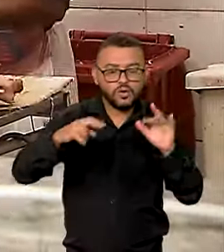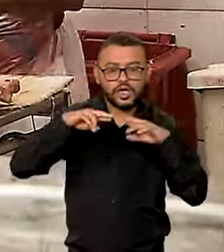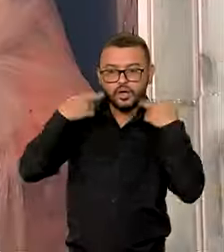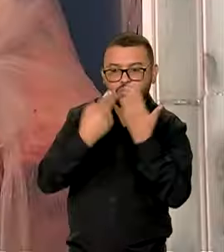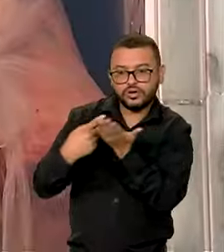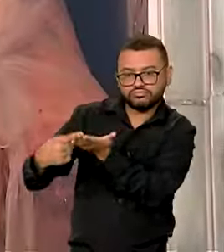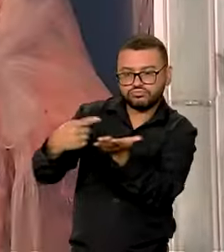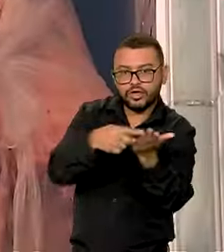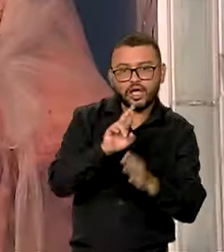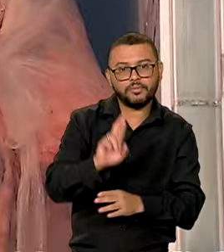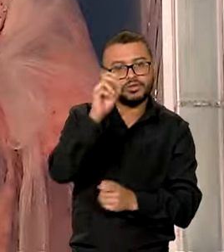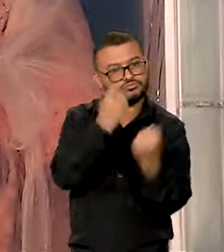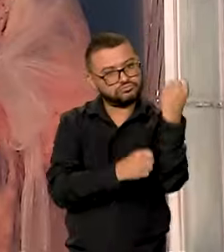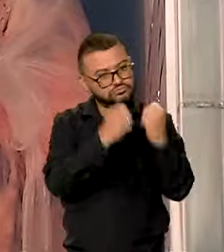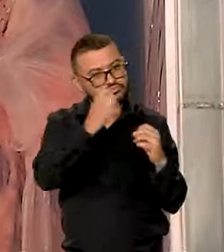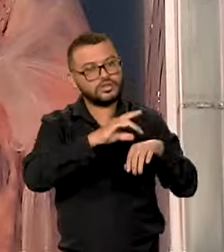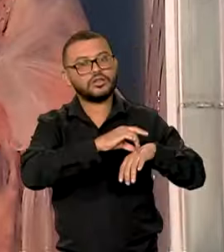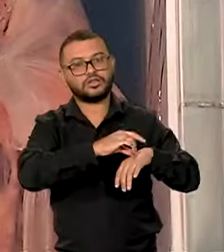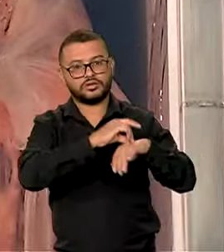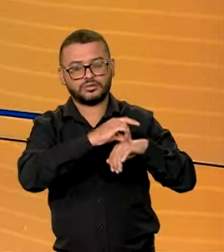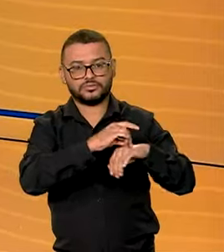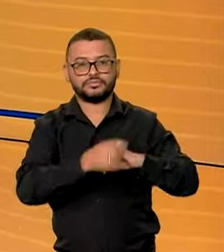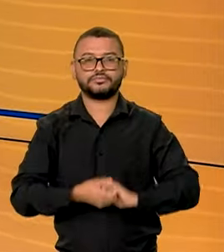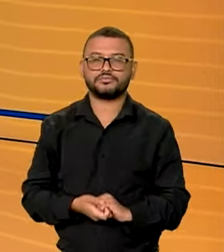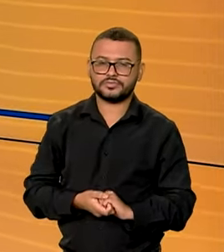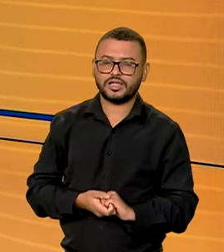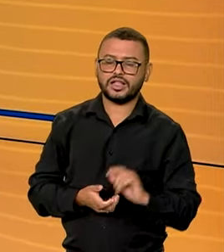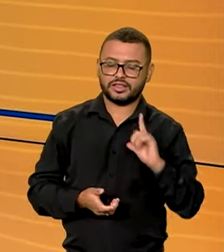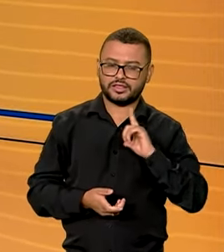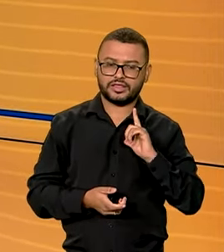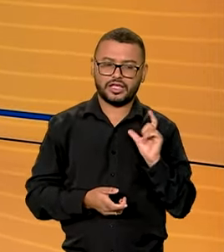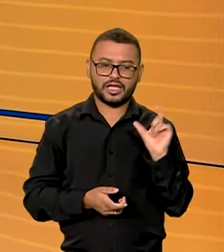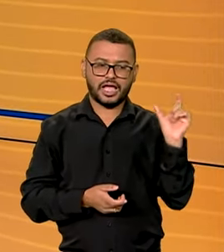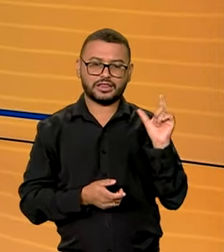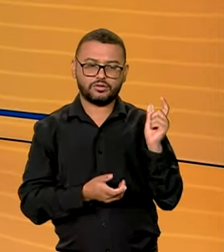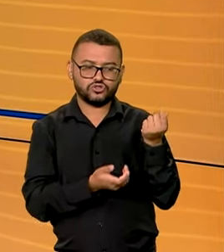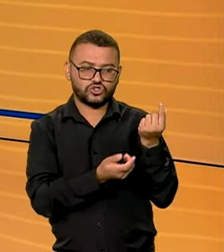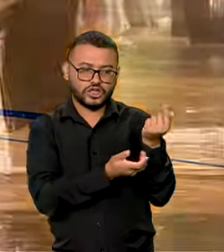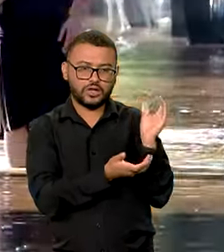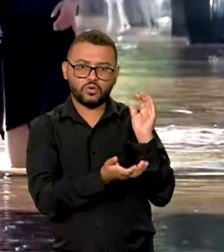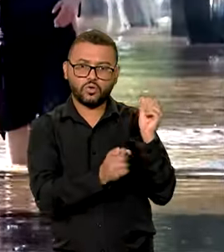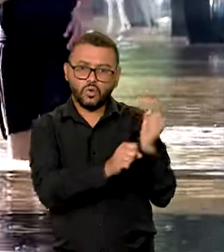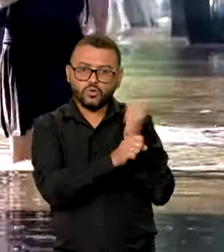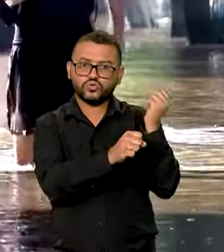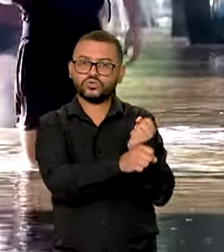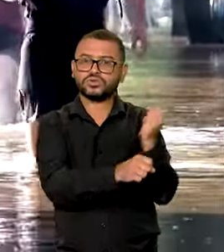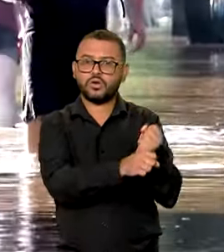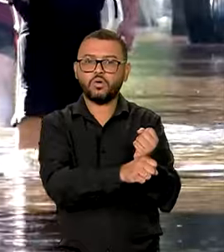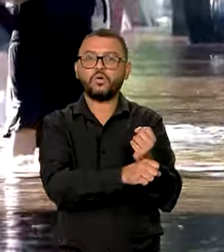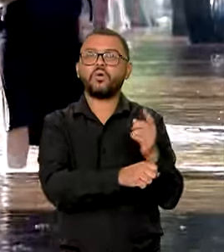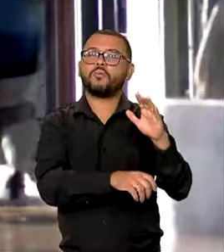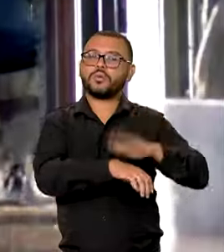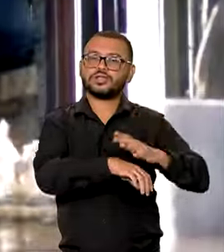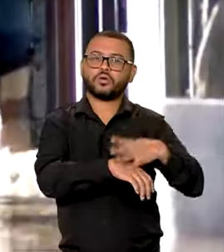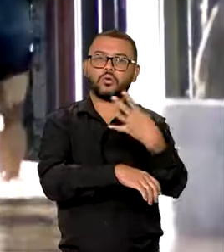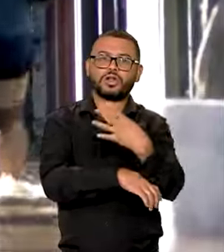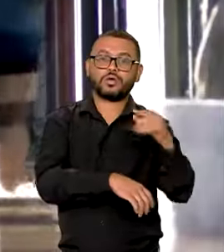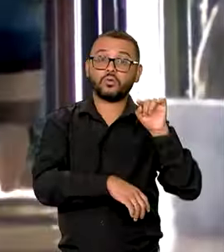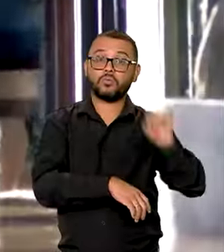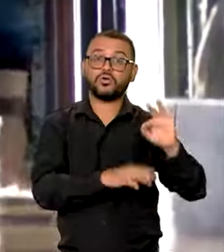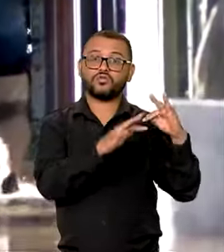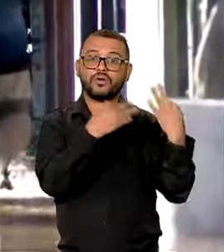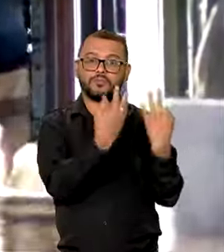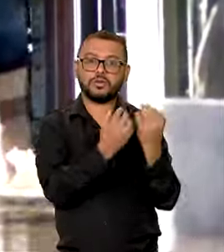representantes da indústria de proteína animal. Auxílio reconstrução. Mais de 44 mil famílias já podem